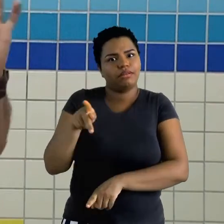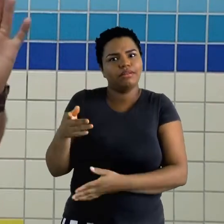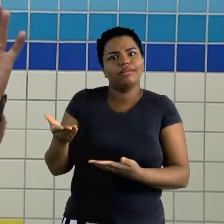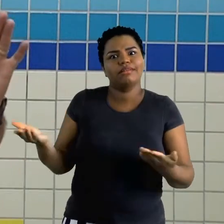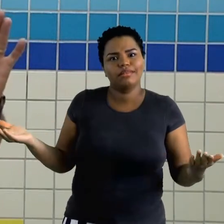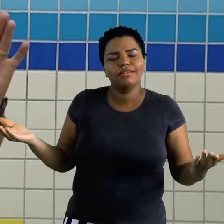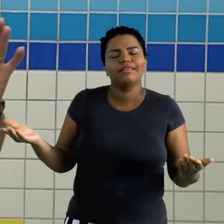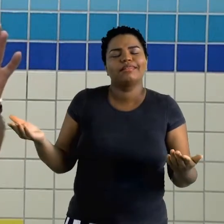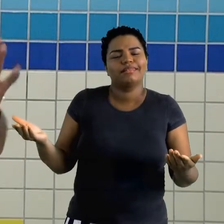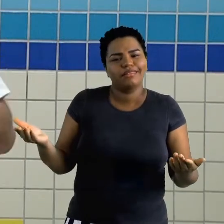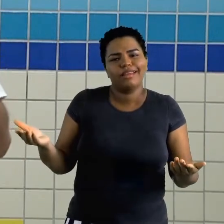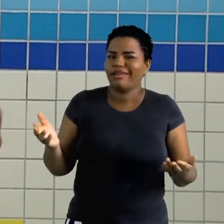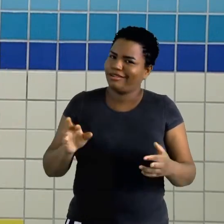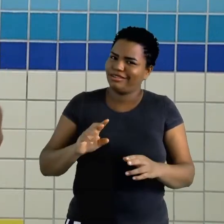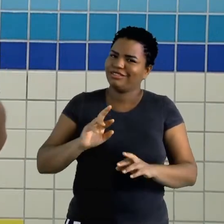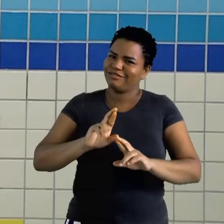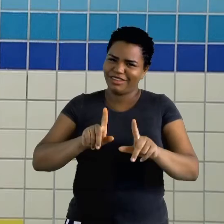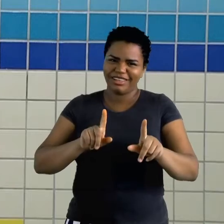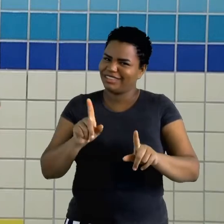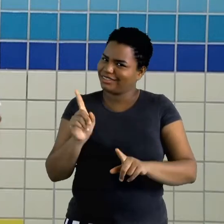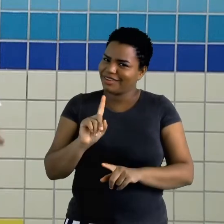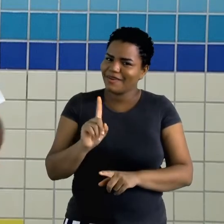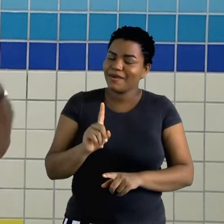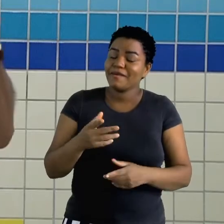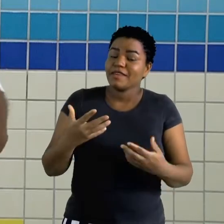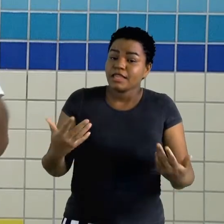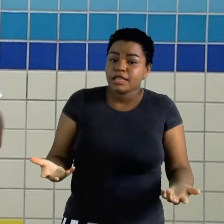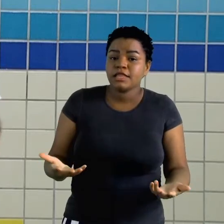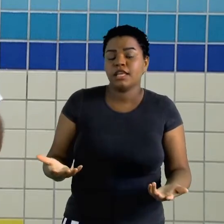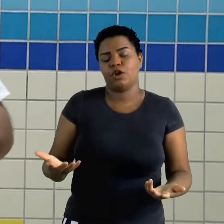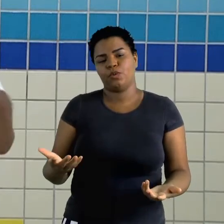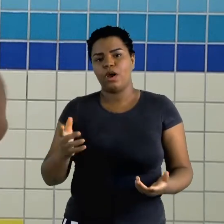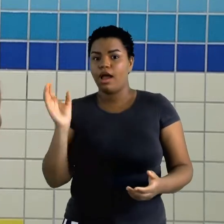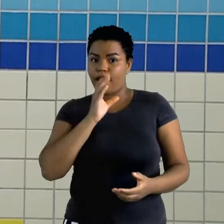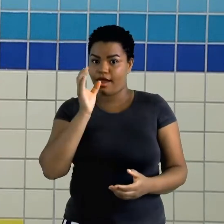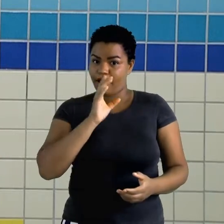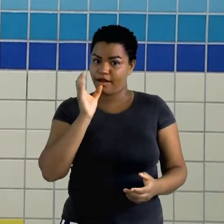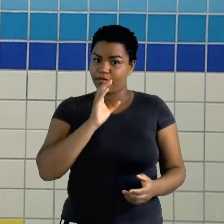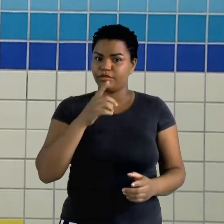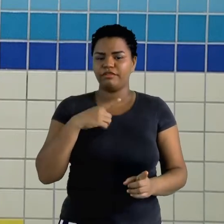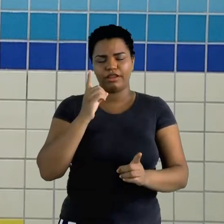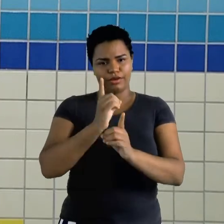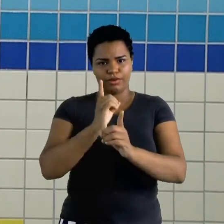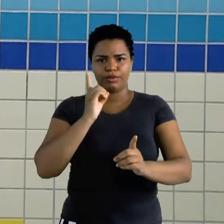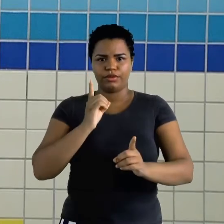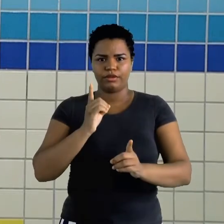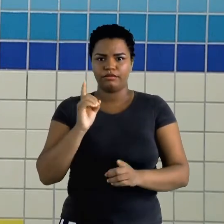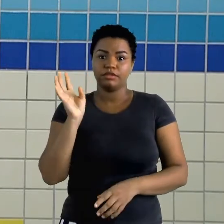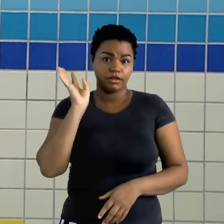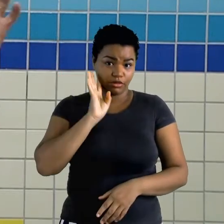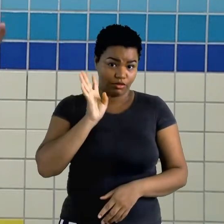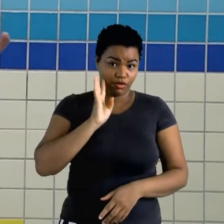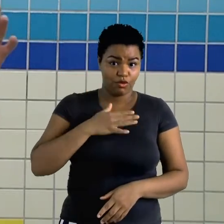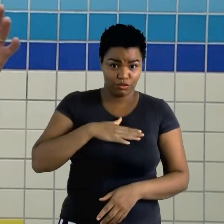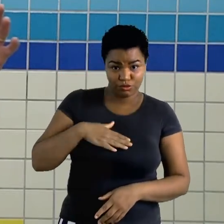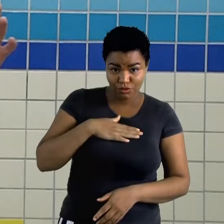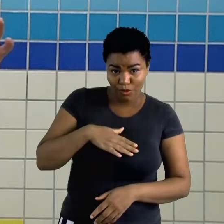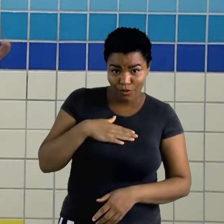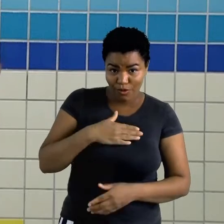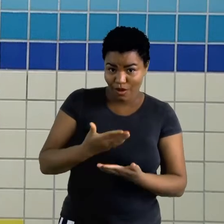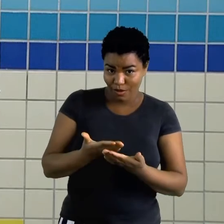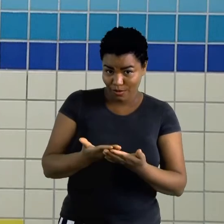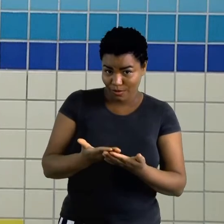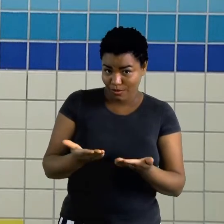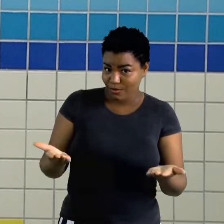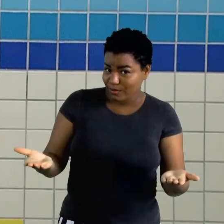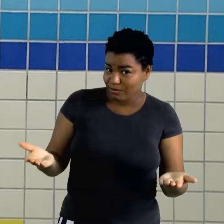Não diferente da saudade de vocês, né? Mas logo, logo a gente vai estar aí. Agora, fala para mim. Você curtiu a nossa aula? Curtiu ou não? Ah,